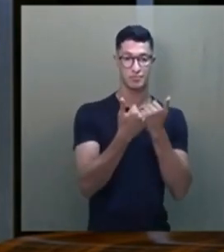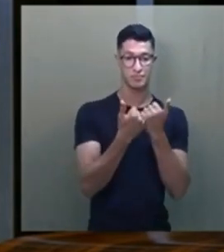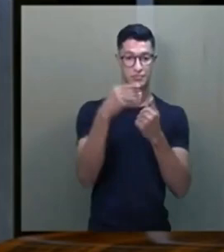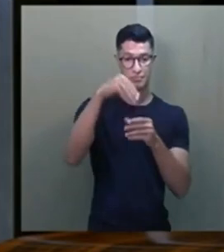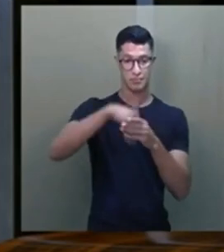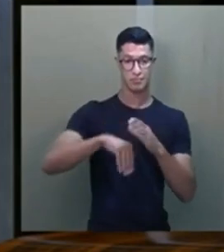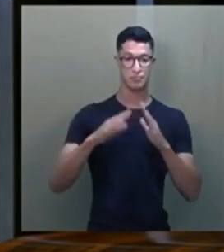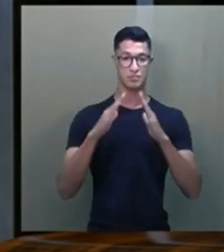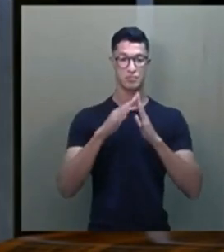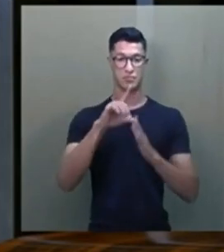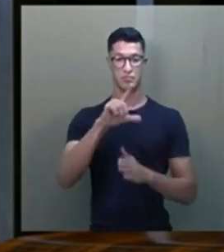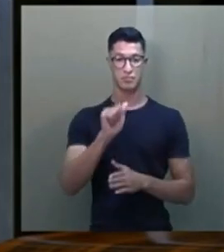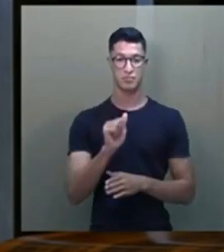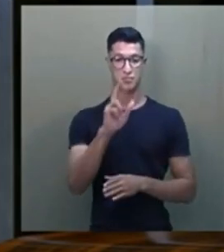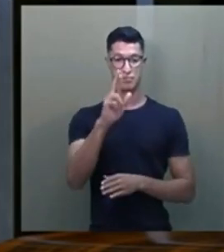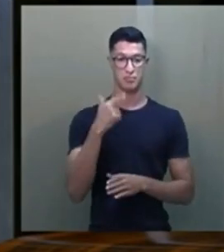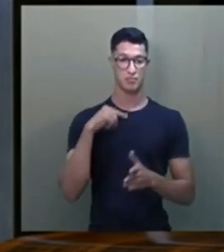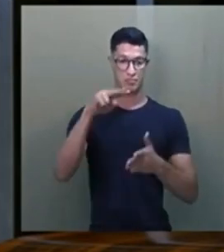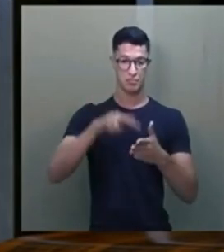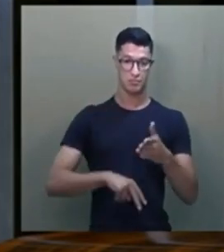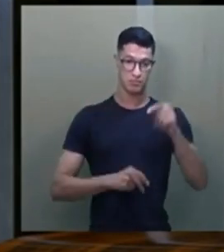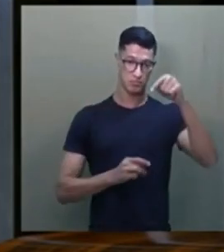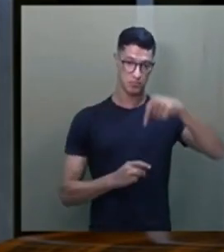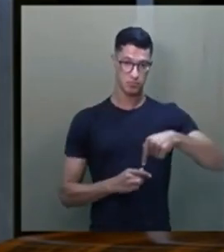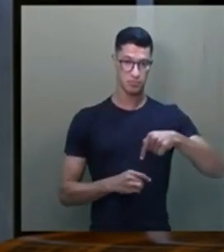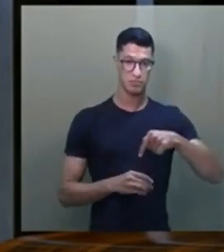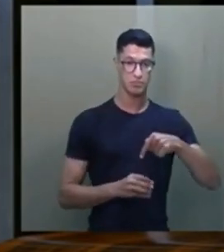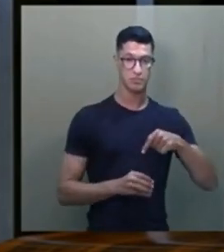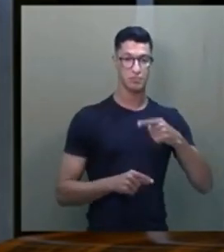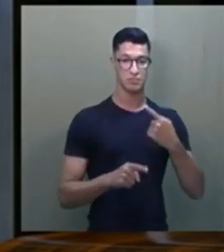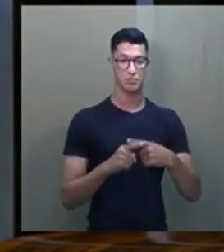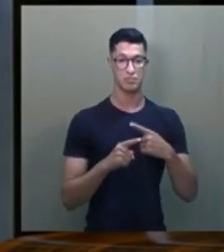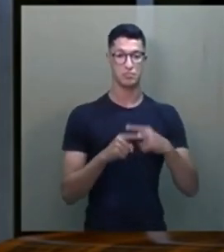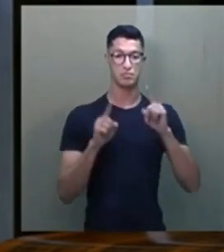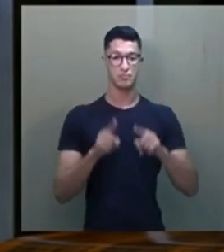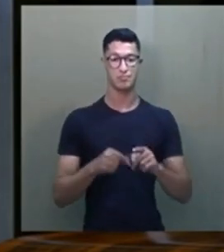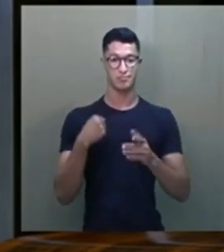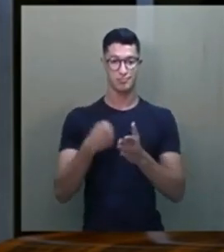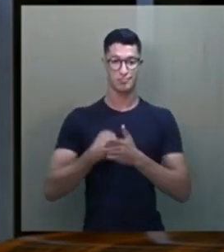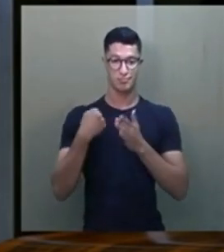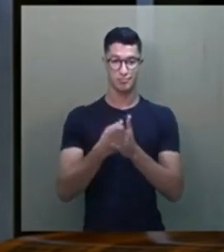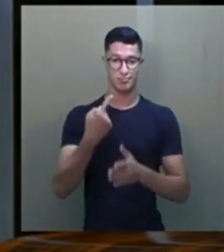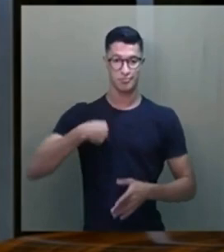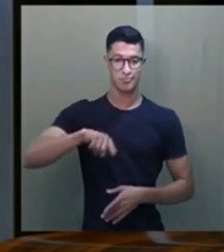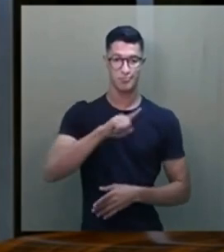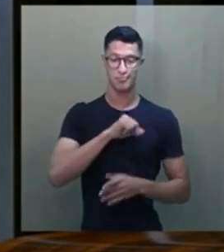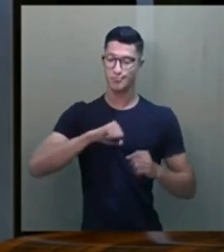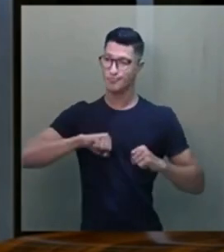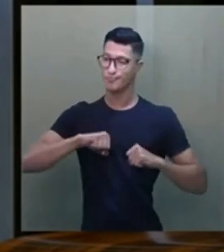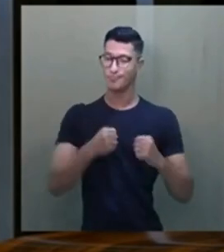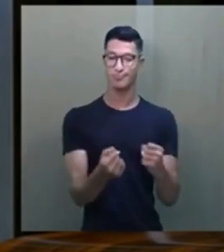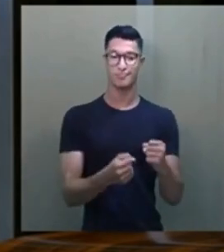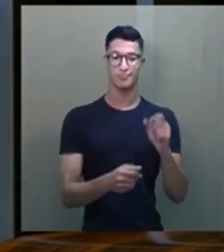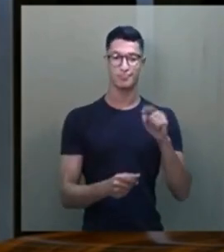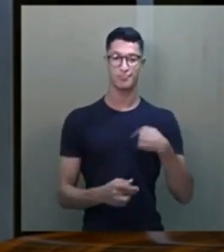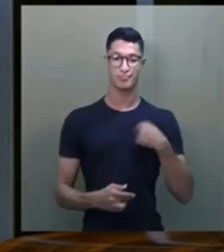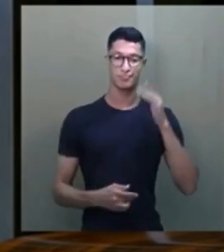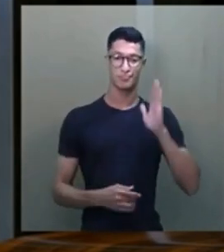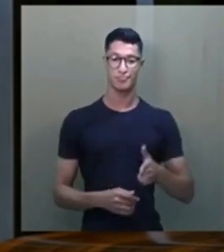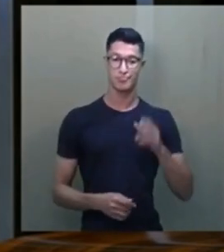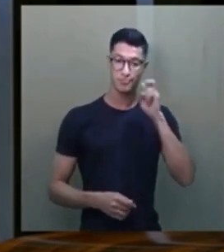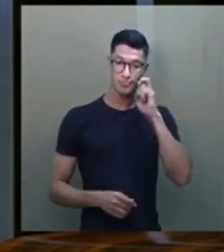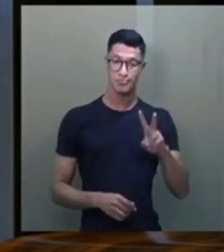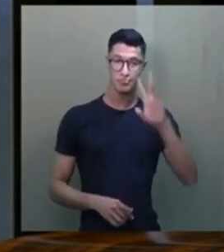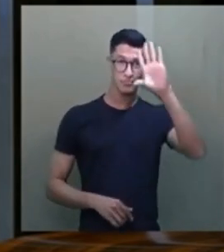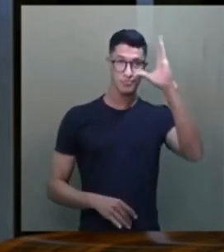Lar. E eu vou ler aqui, porque essa batalha que a gente está travando, eu já ouvi da